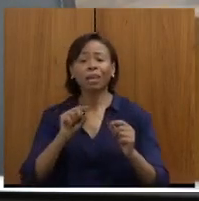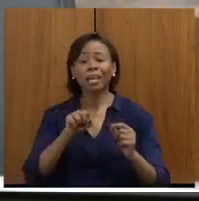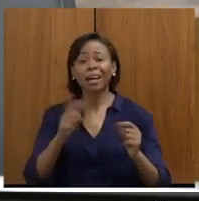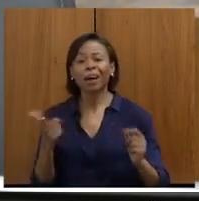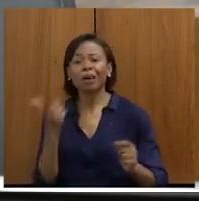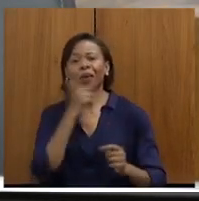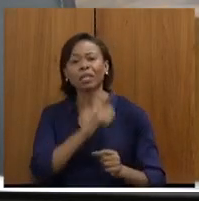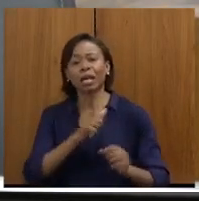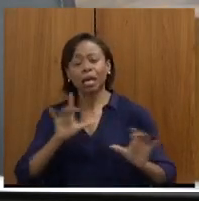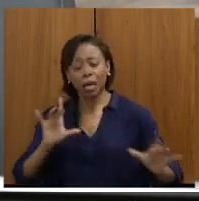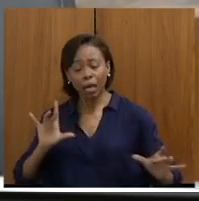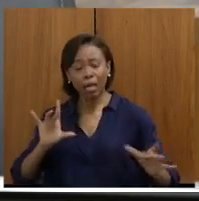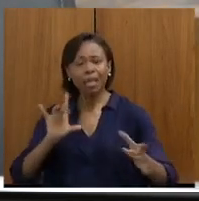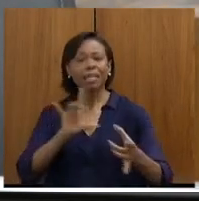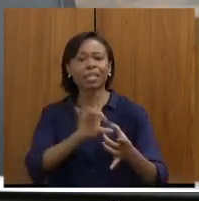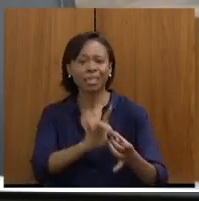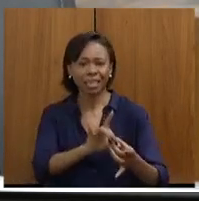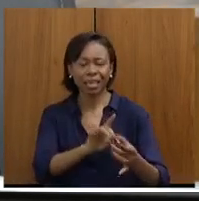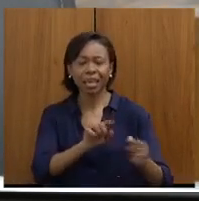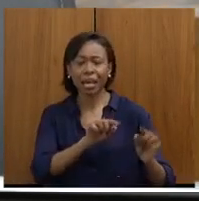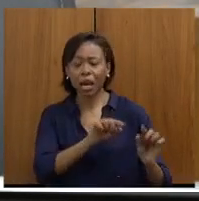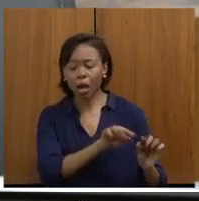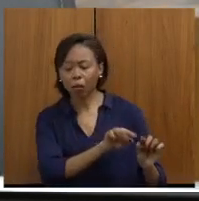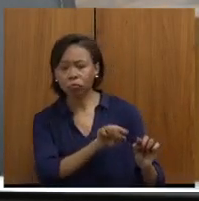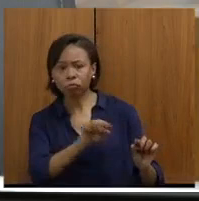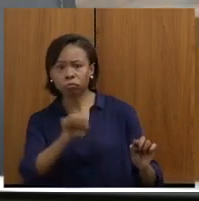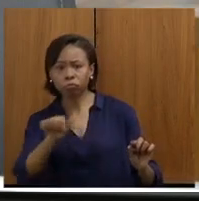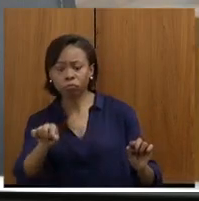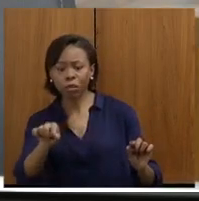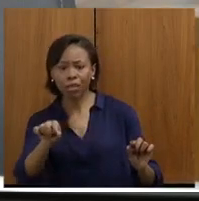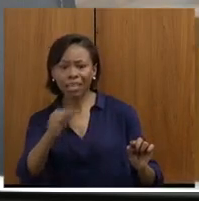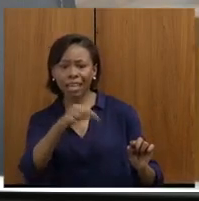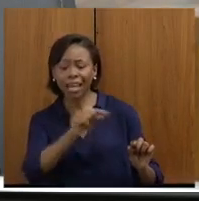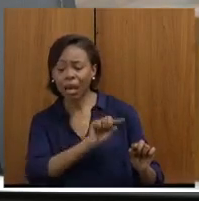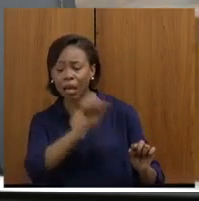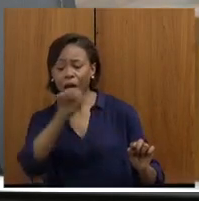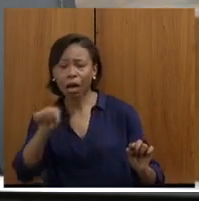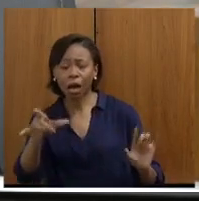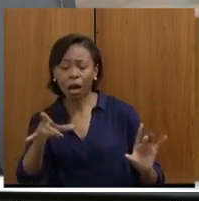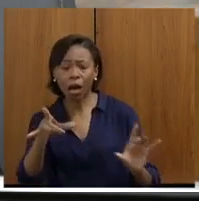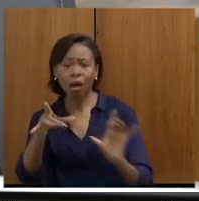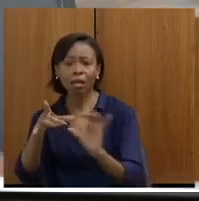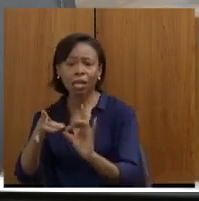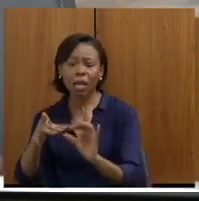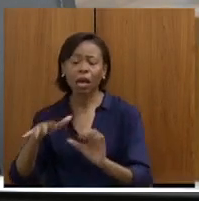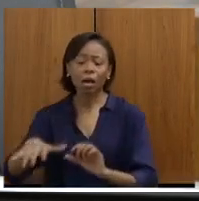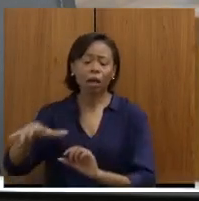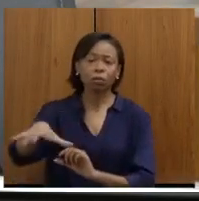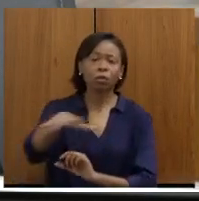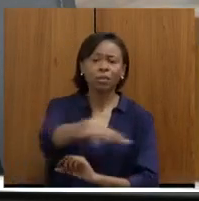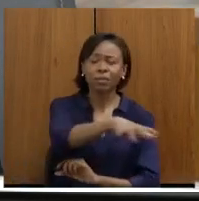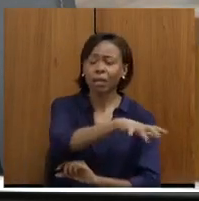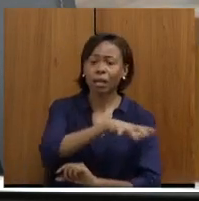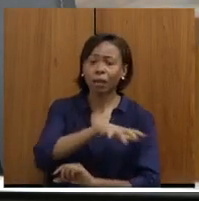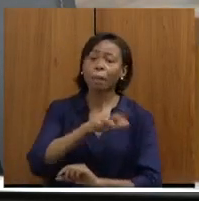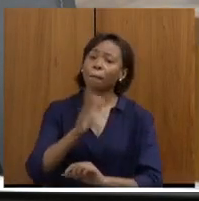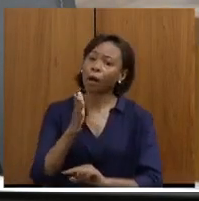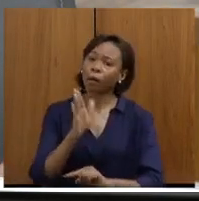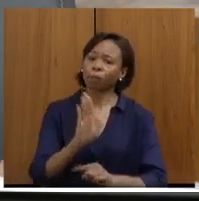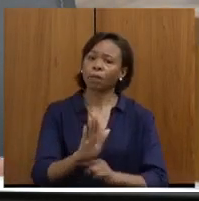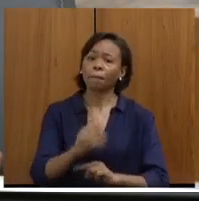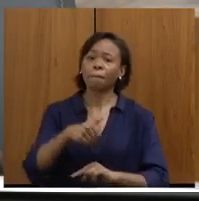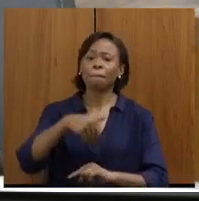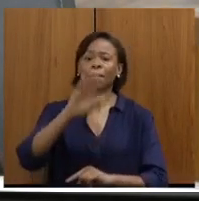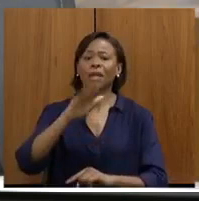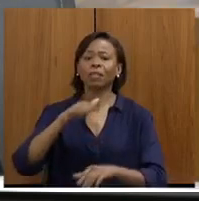ligar as diversas regiões para que possamos dar mais acesso a